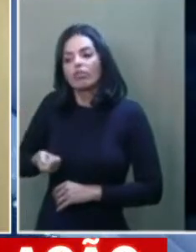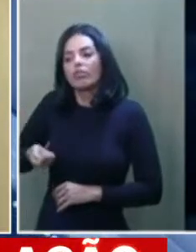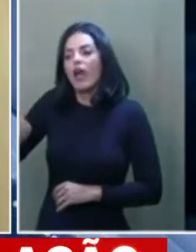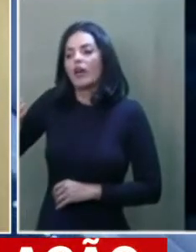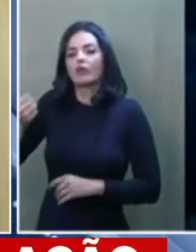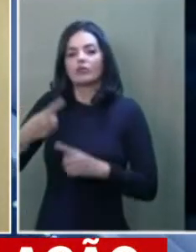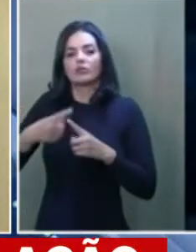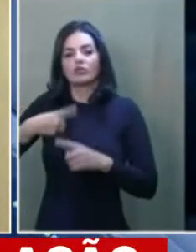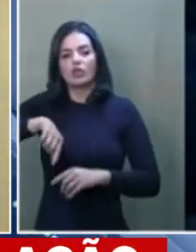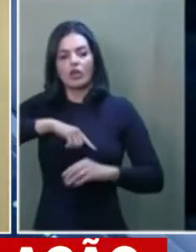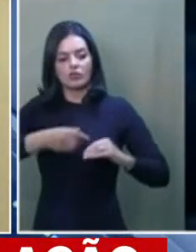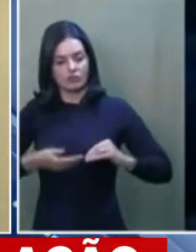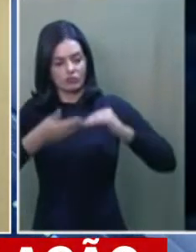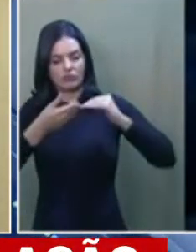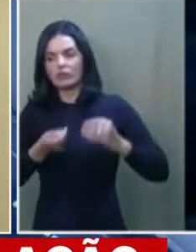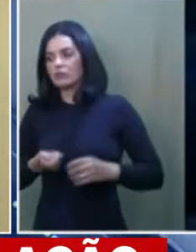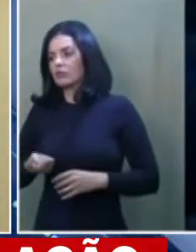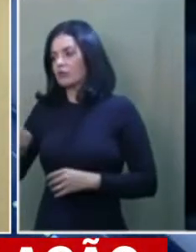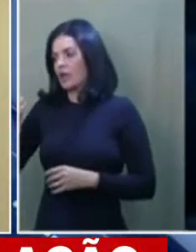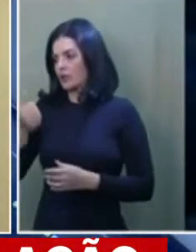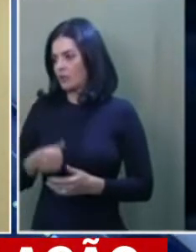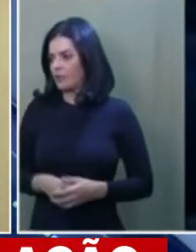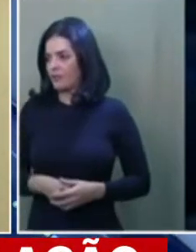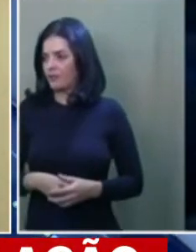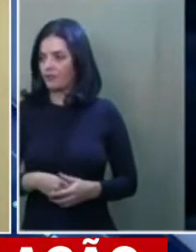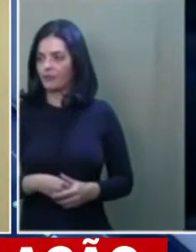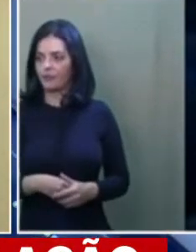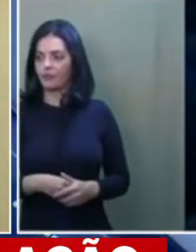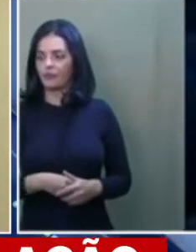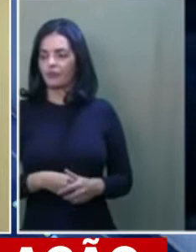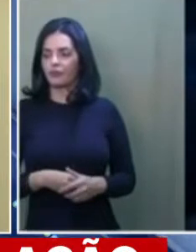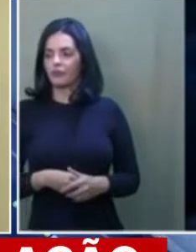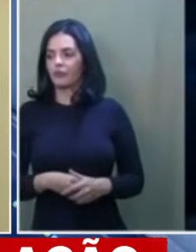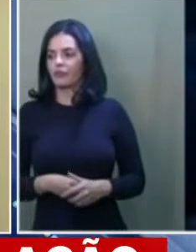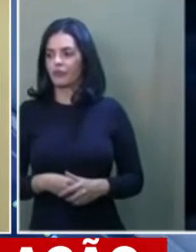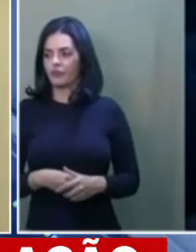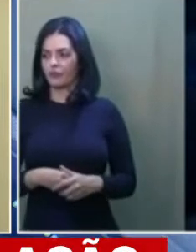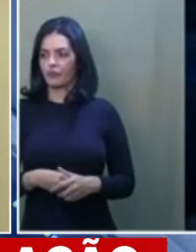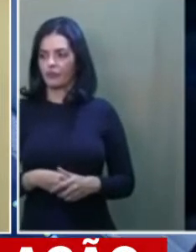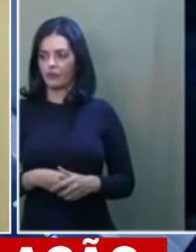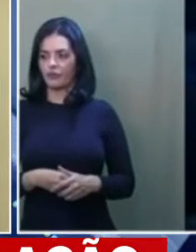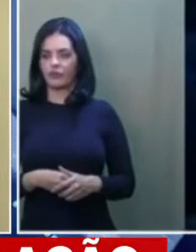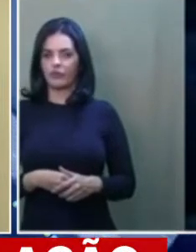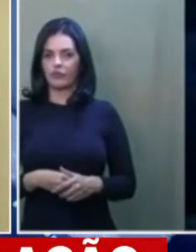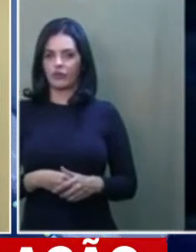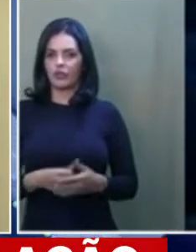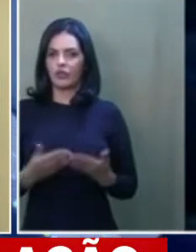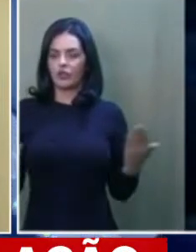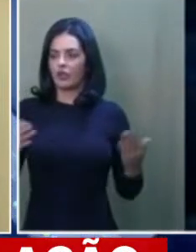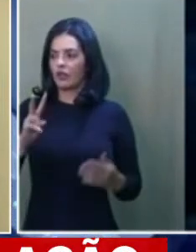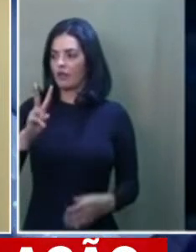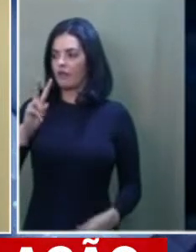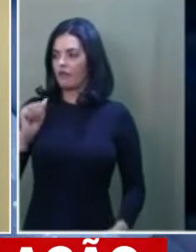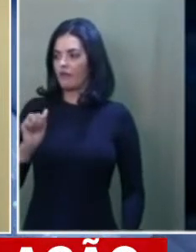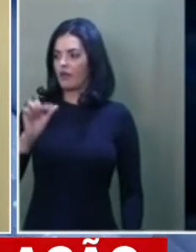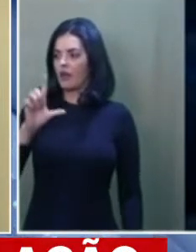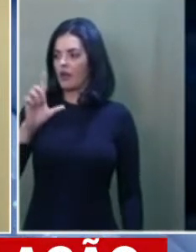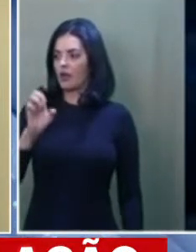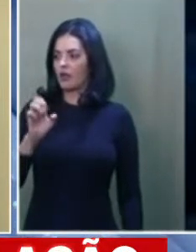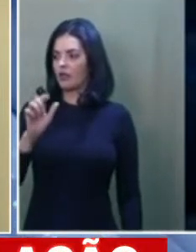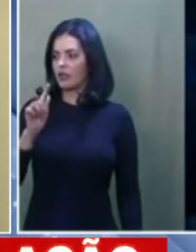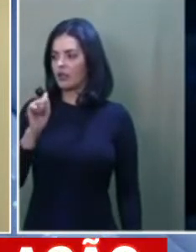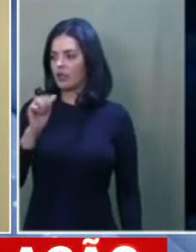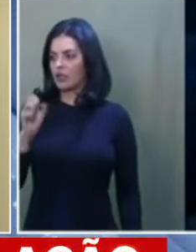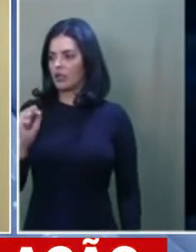critérios de credenciamento, estabelecermos um benefício para essas outras categorias, se o